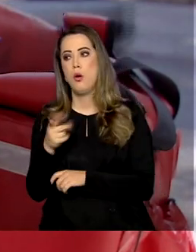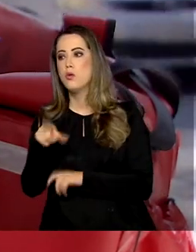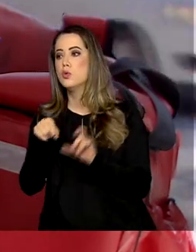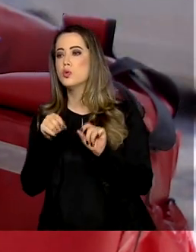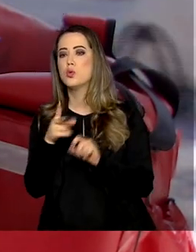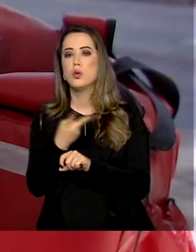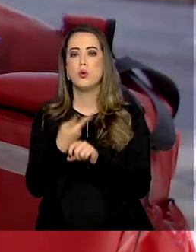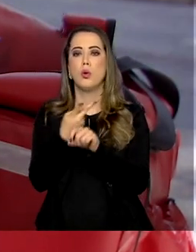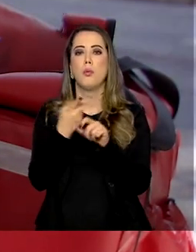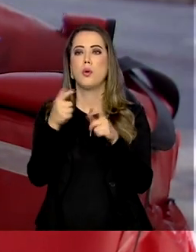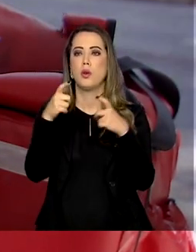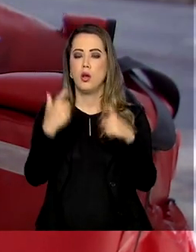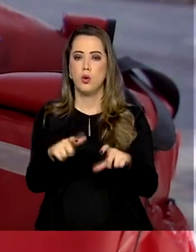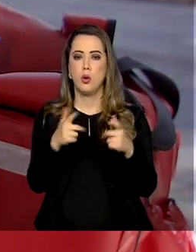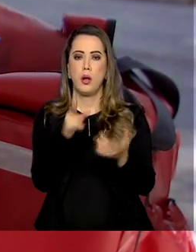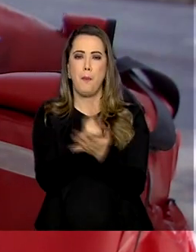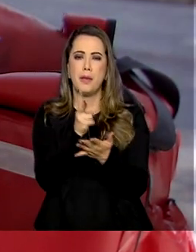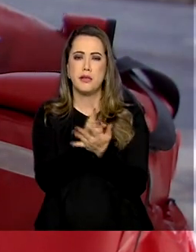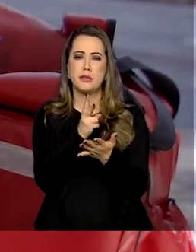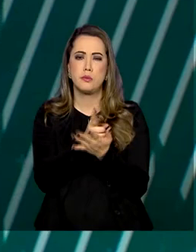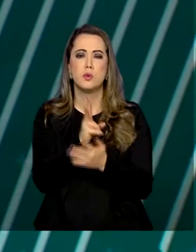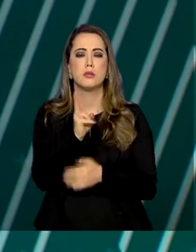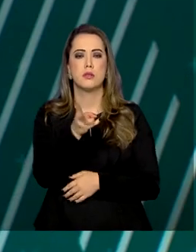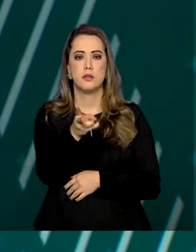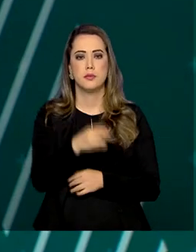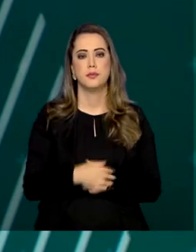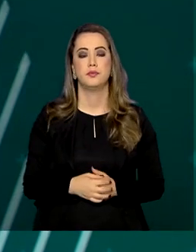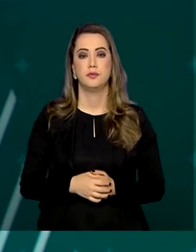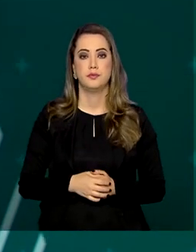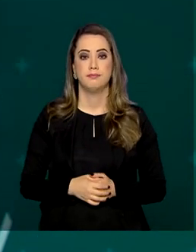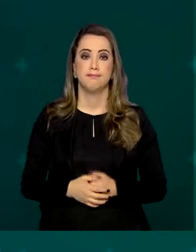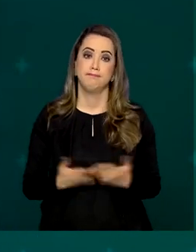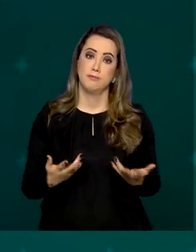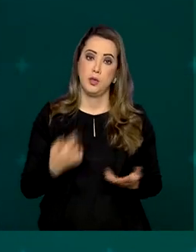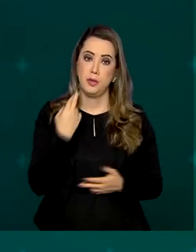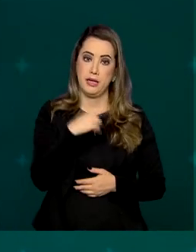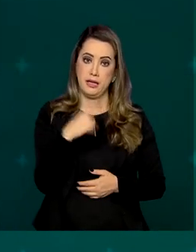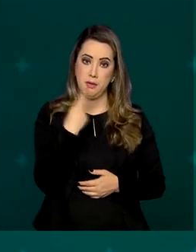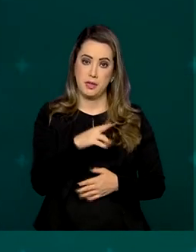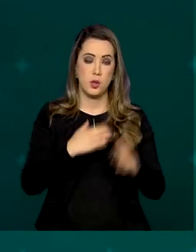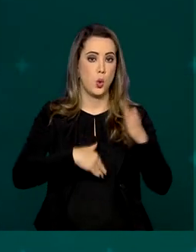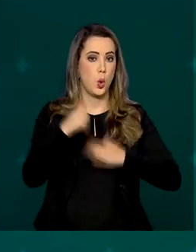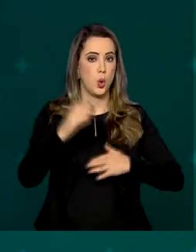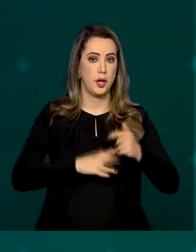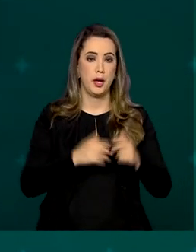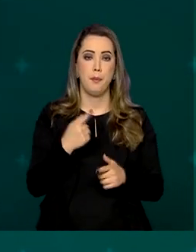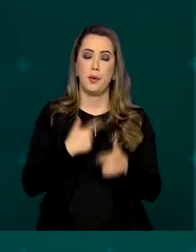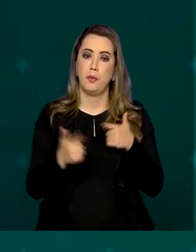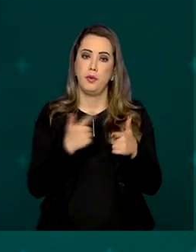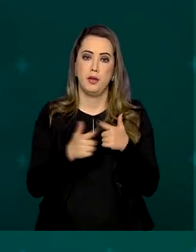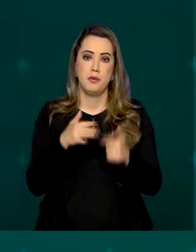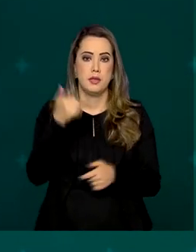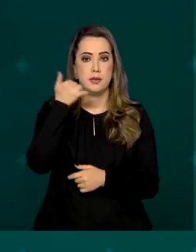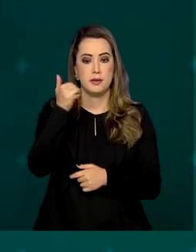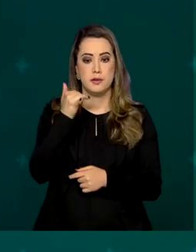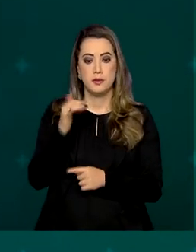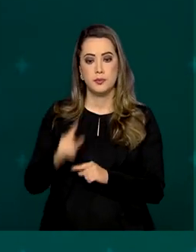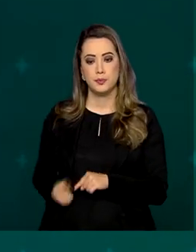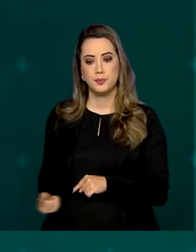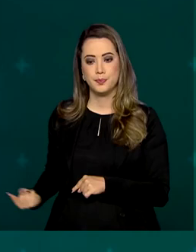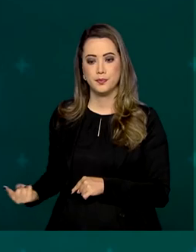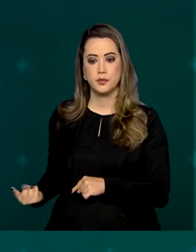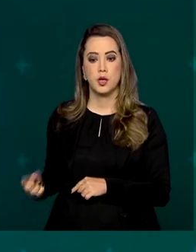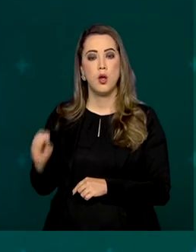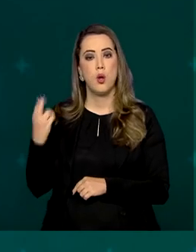abastecer no mesmo posto sempre. Para denunciar qualquer irregularidade, basta ligar para o número que aparece na sua